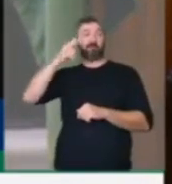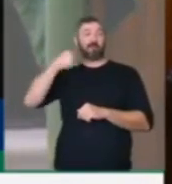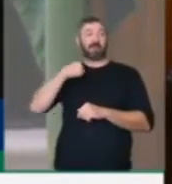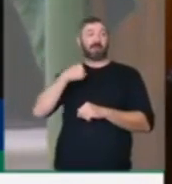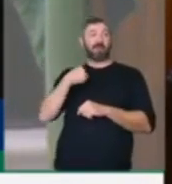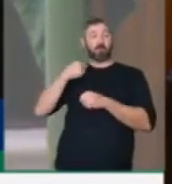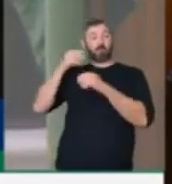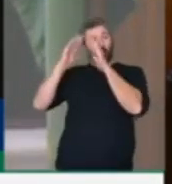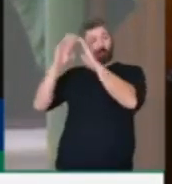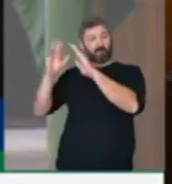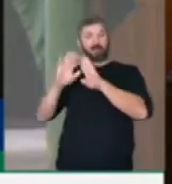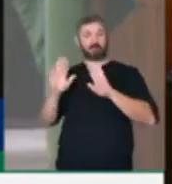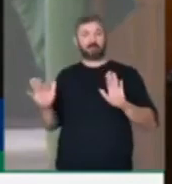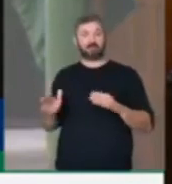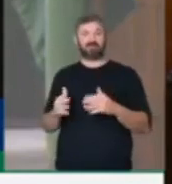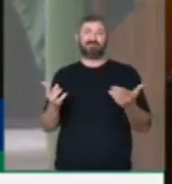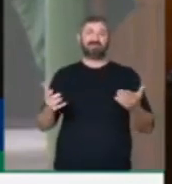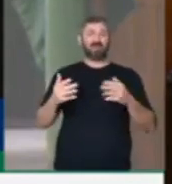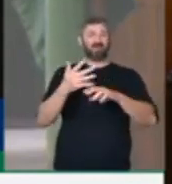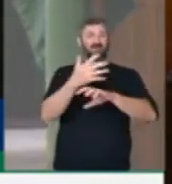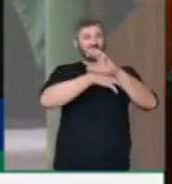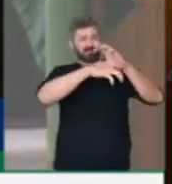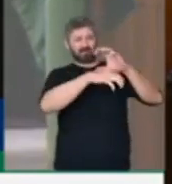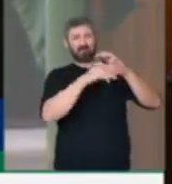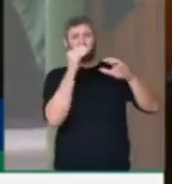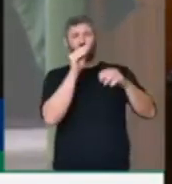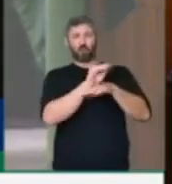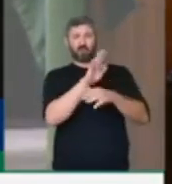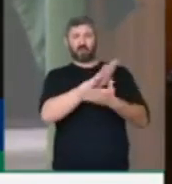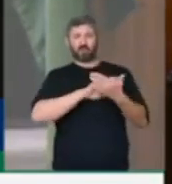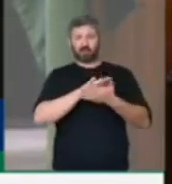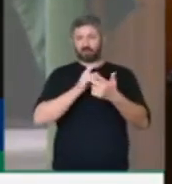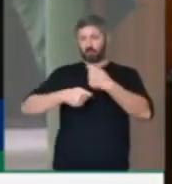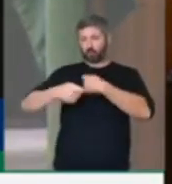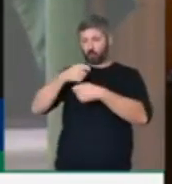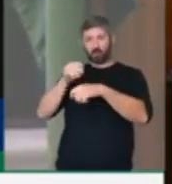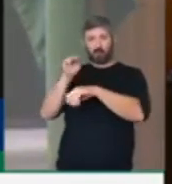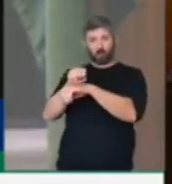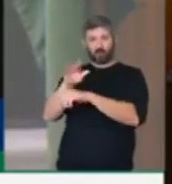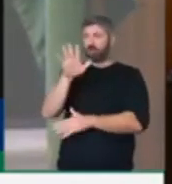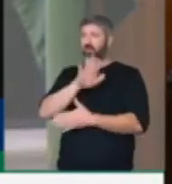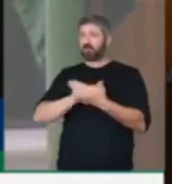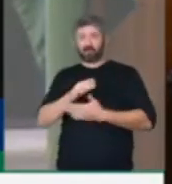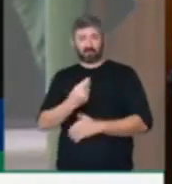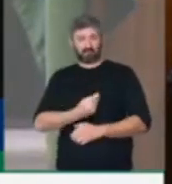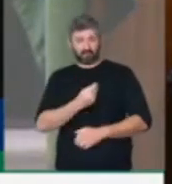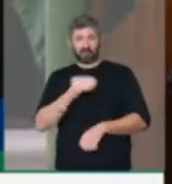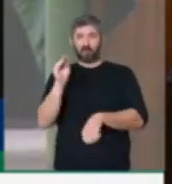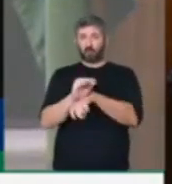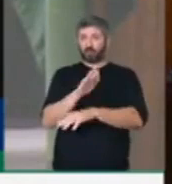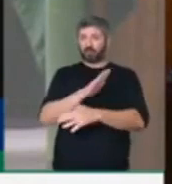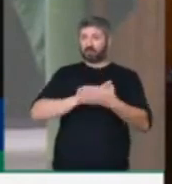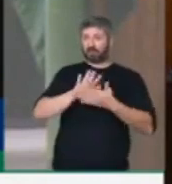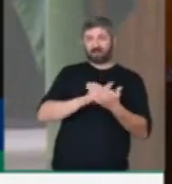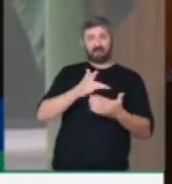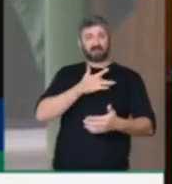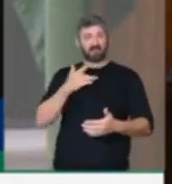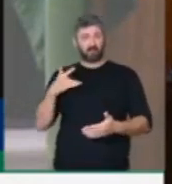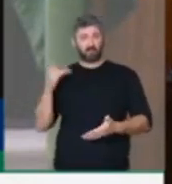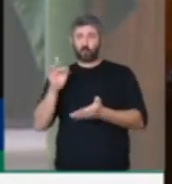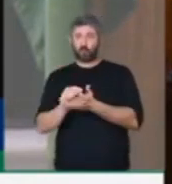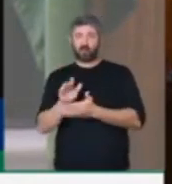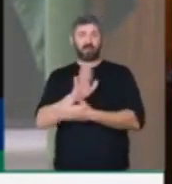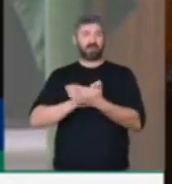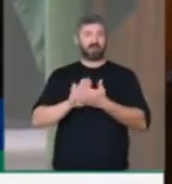ambiente, um país que não cuida da saúde, que não cuida da economia, um país que não cuida da vida das pessoas. Para que serve esse governo?